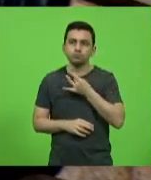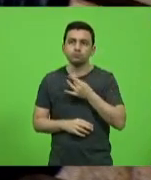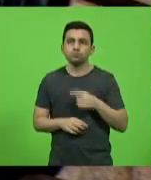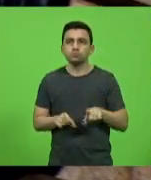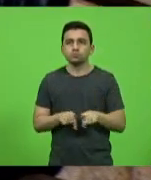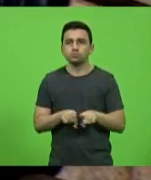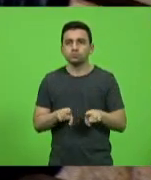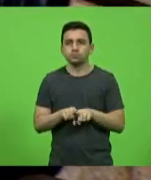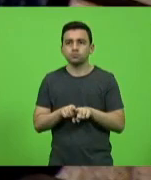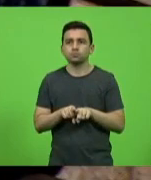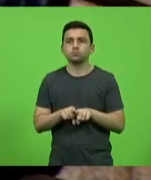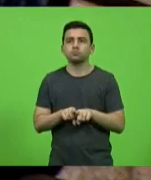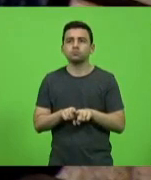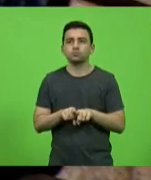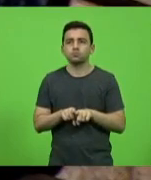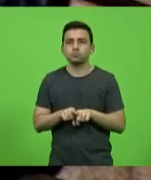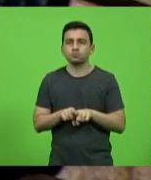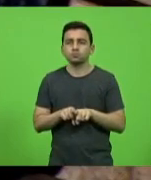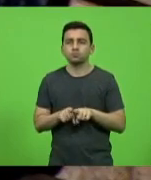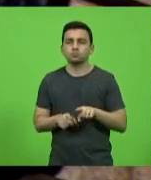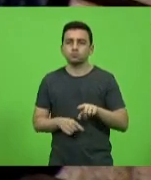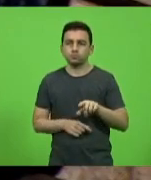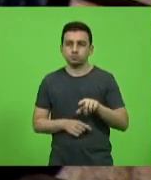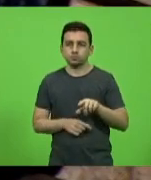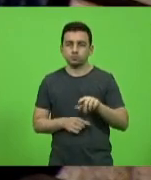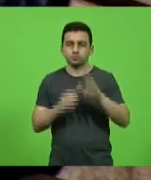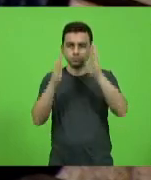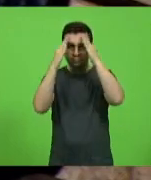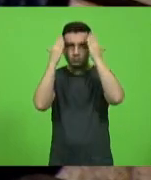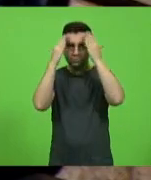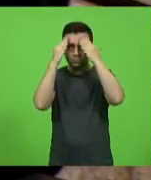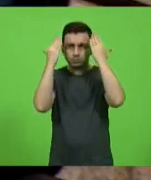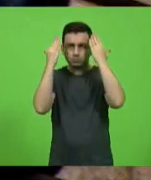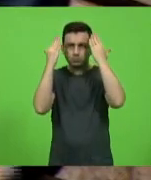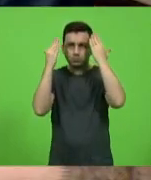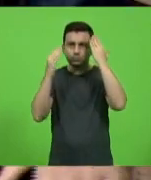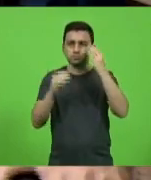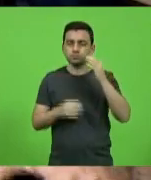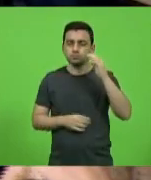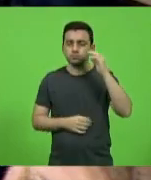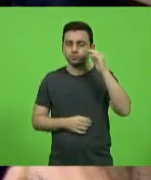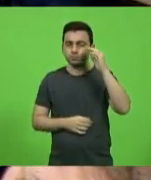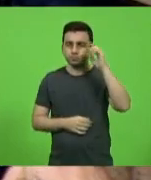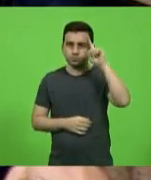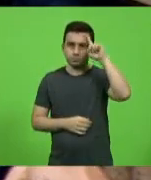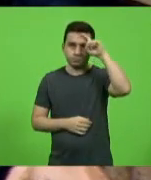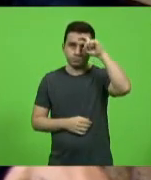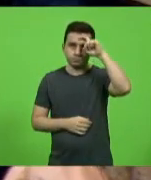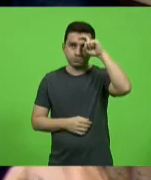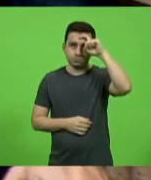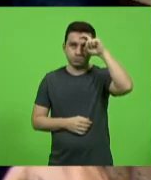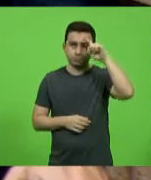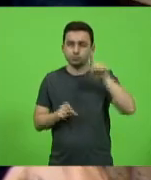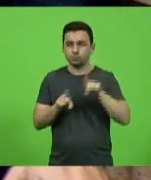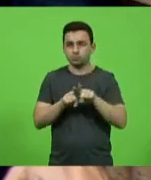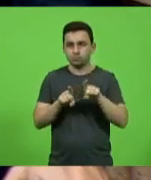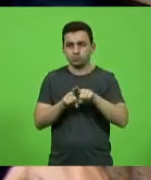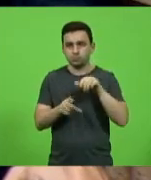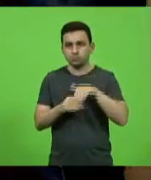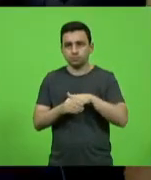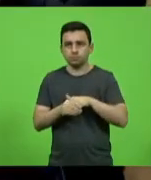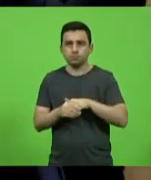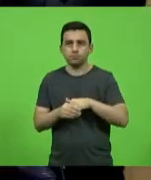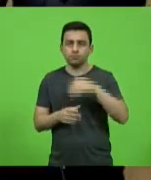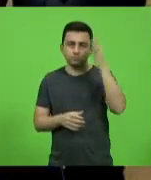voto no deputado José Milton Schaefer, voto no deputado Marcos Vieira, e voto no deputado Fabiano da Luz.